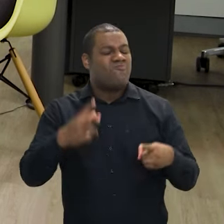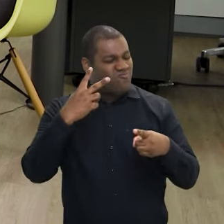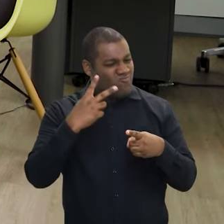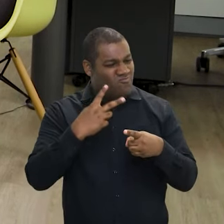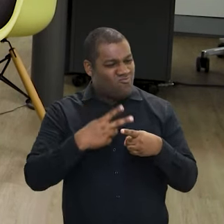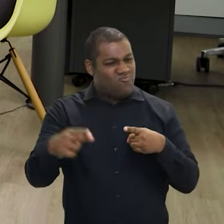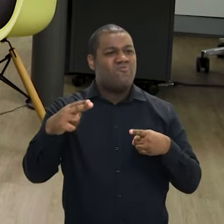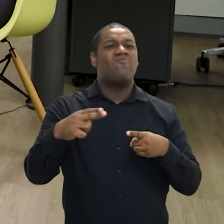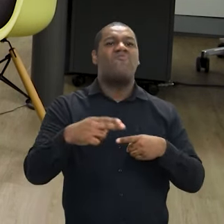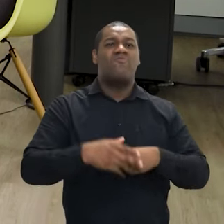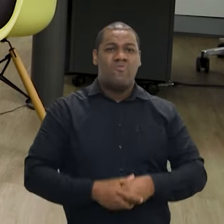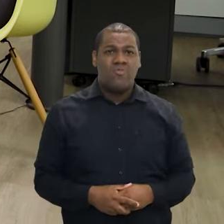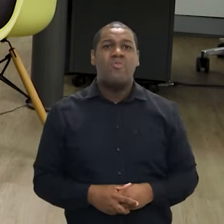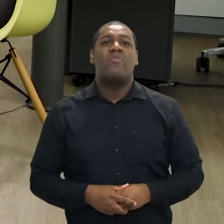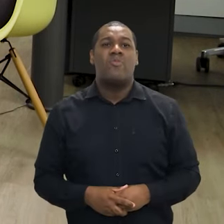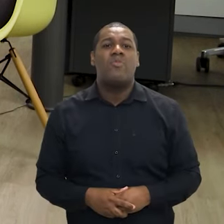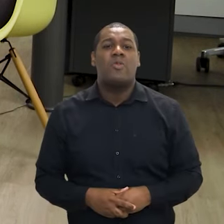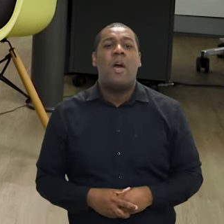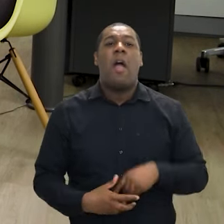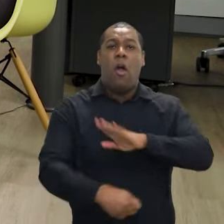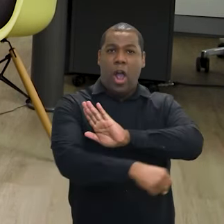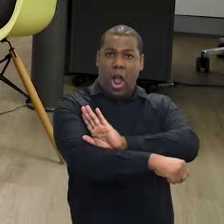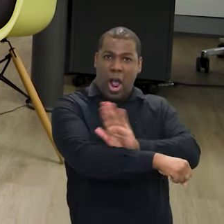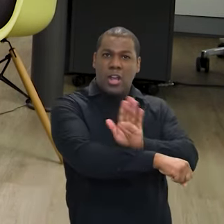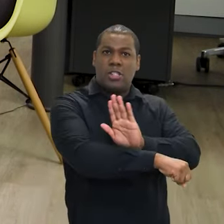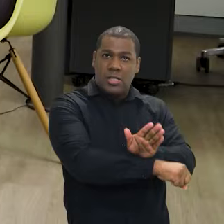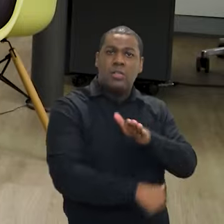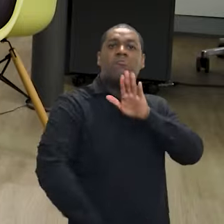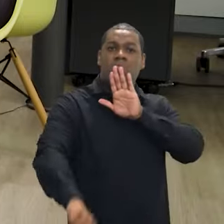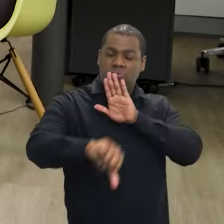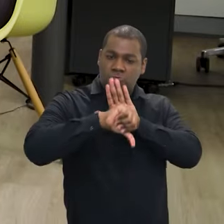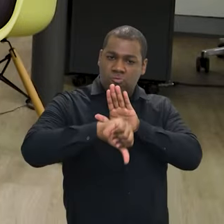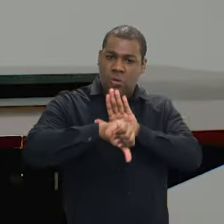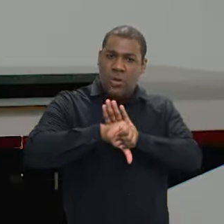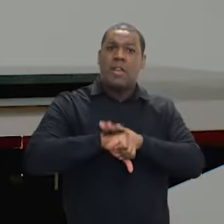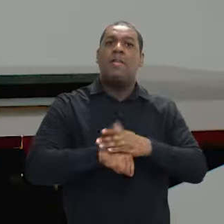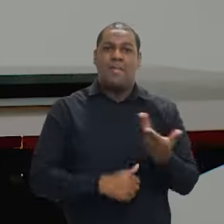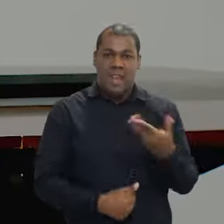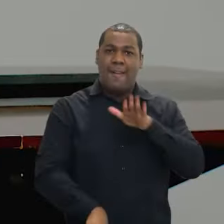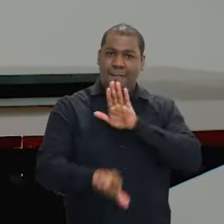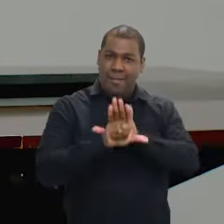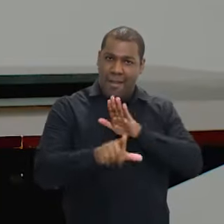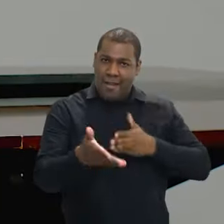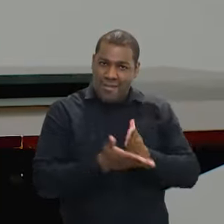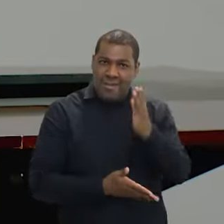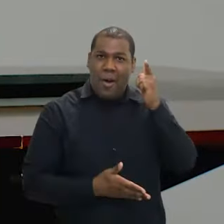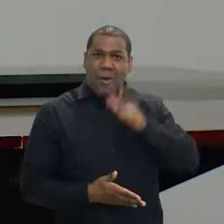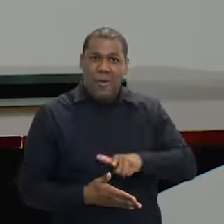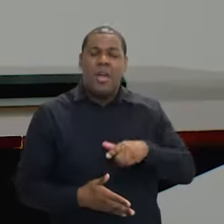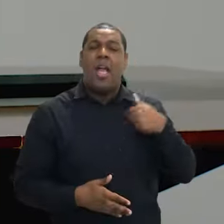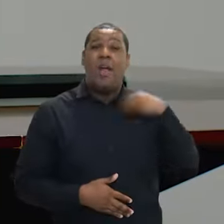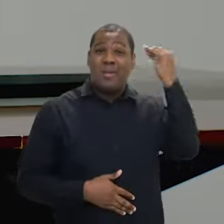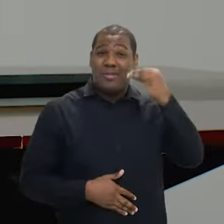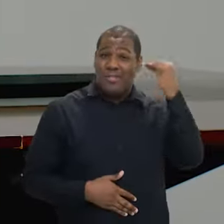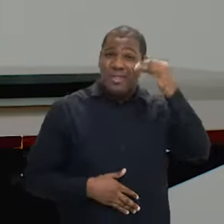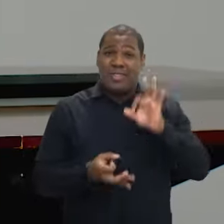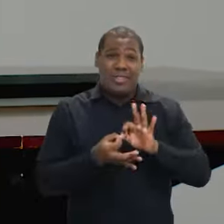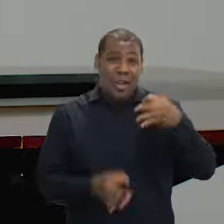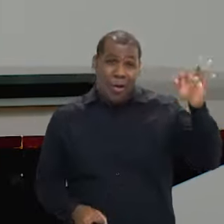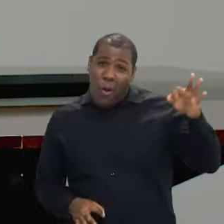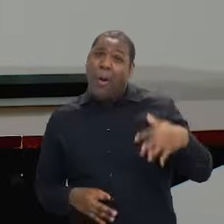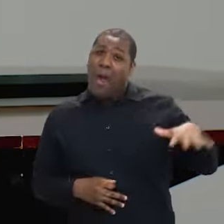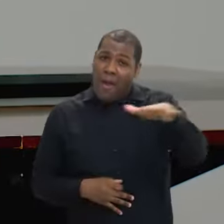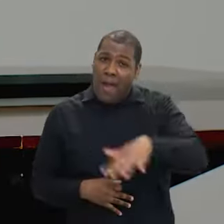Uma alteração na lei dos crimes raciais. Então, eu venho com uma bagagem realmente muito longa, né? De